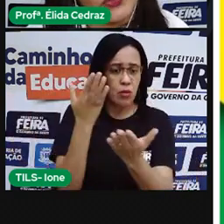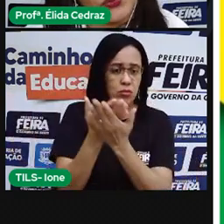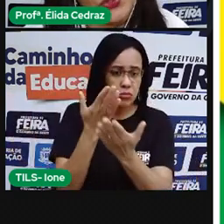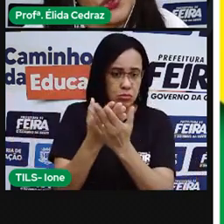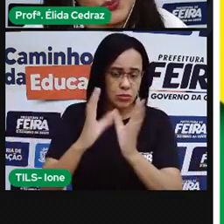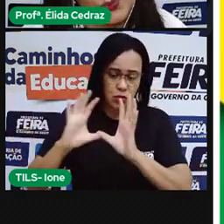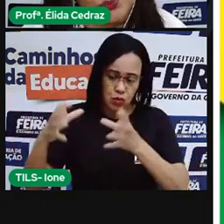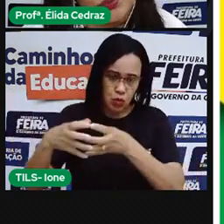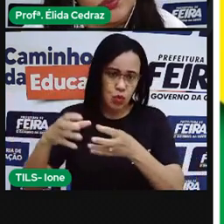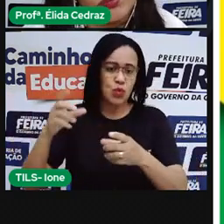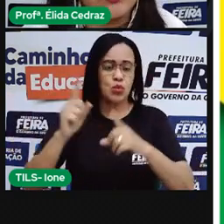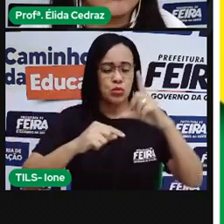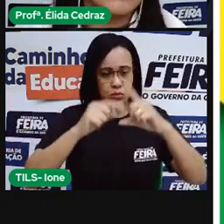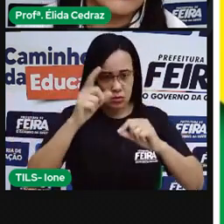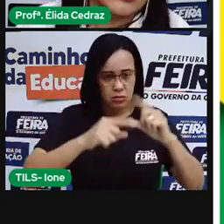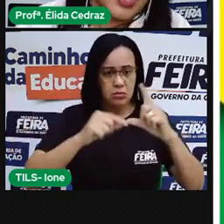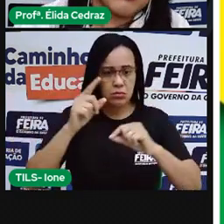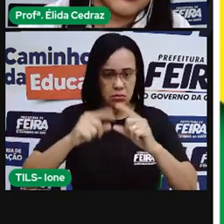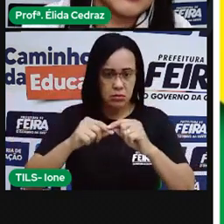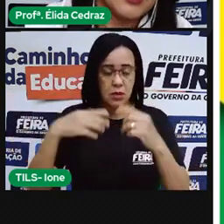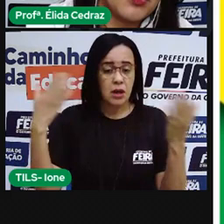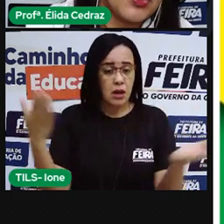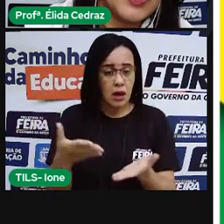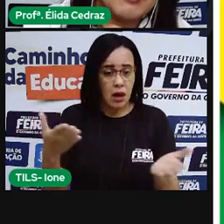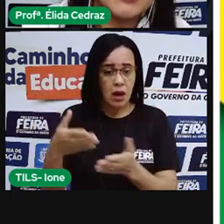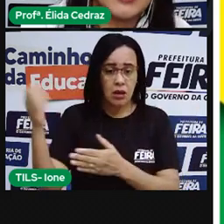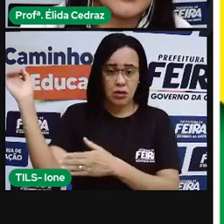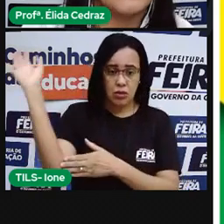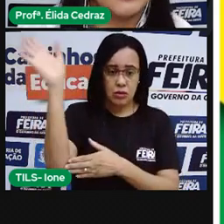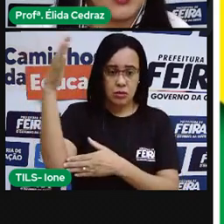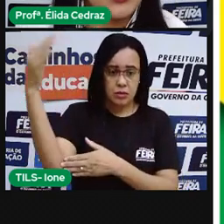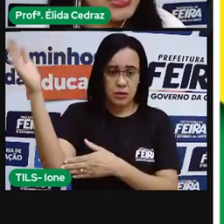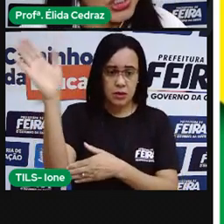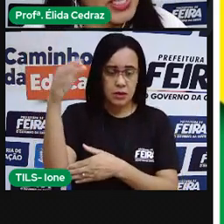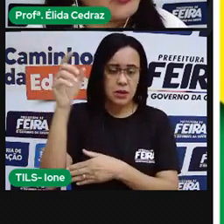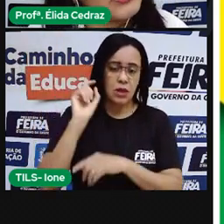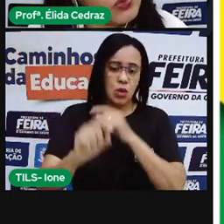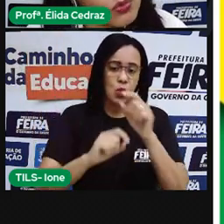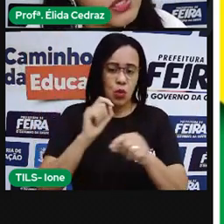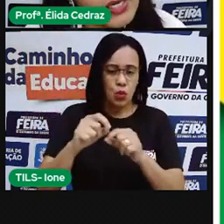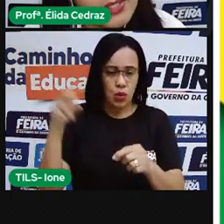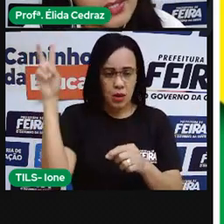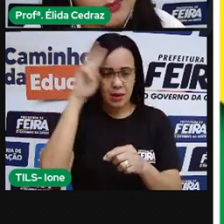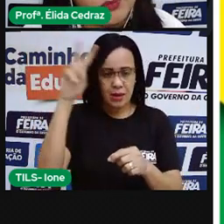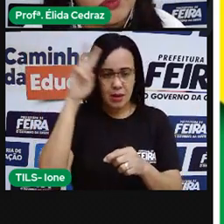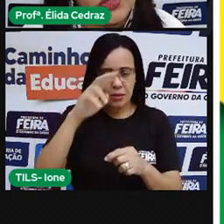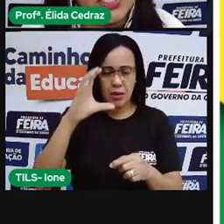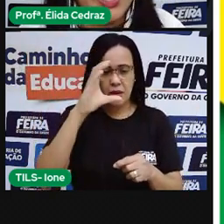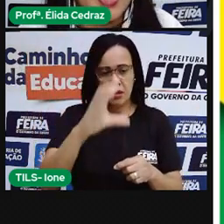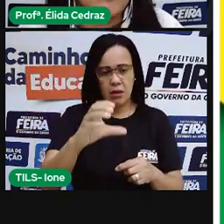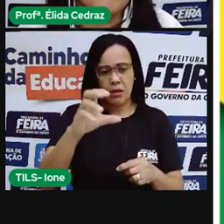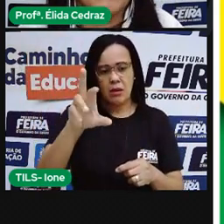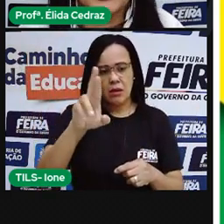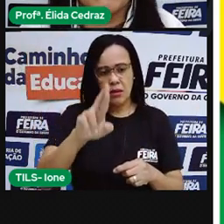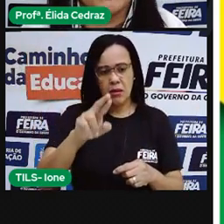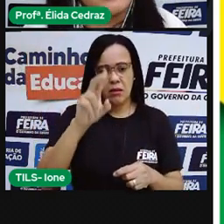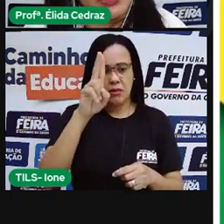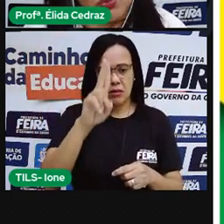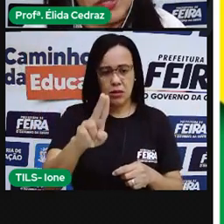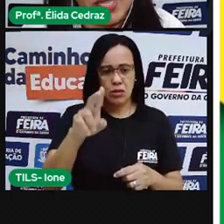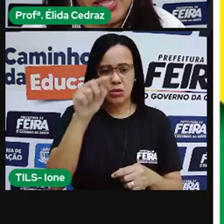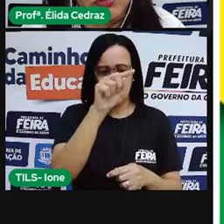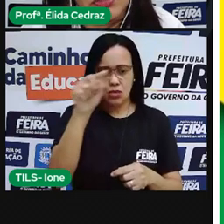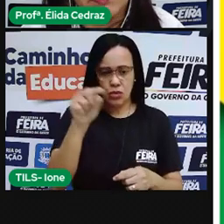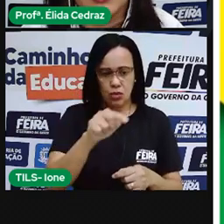Cruzeiro do Sul. A pró circulou na bandeira onde está a nossa constelação. É composta por